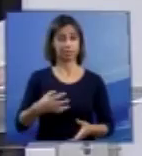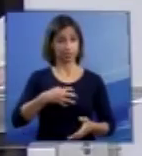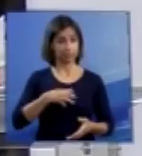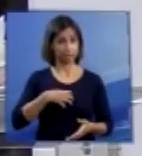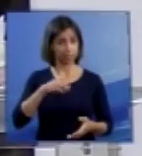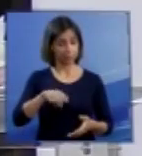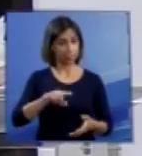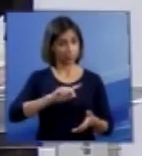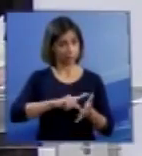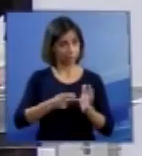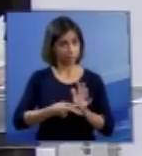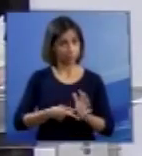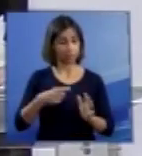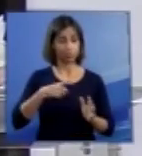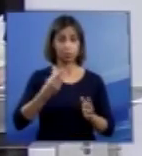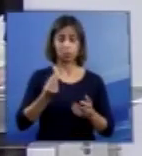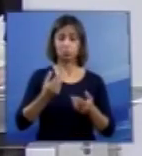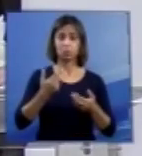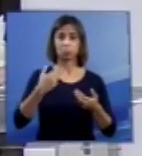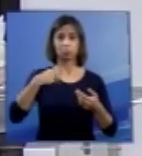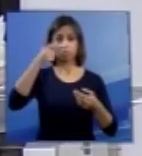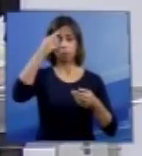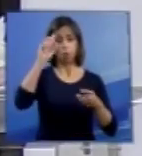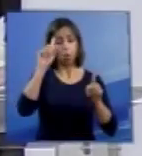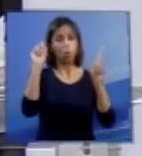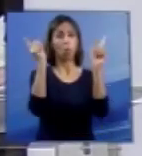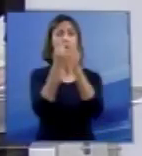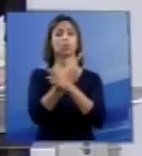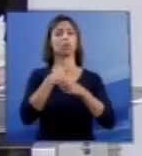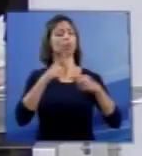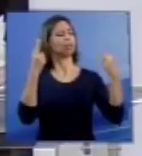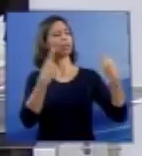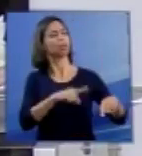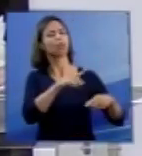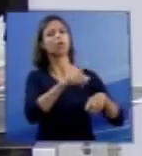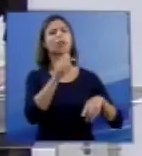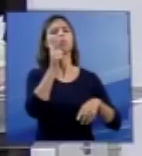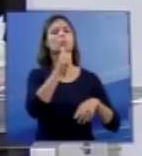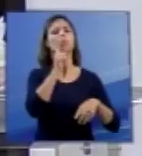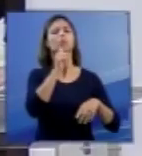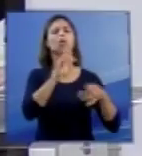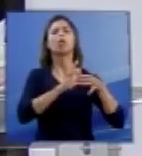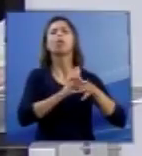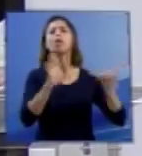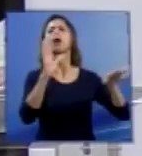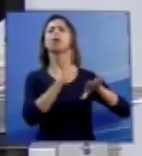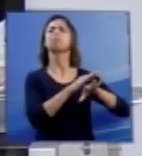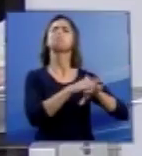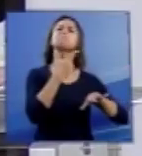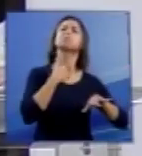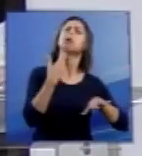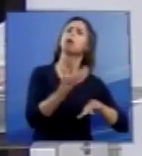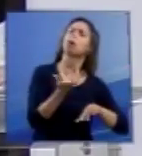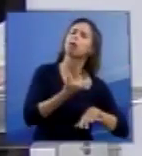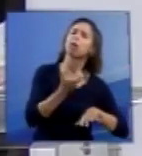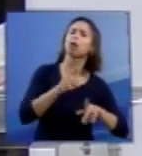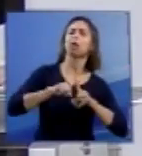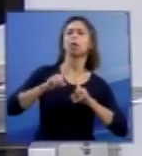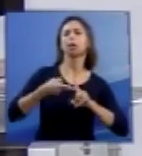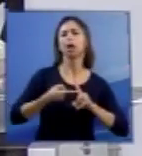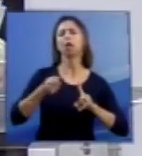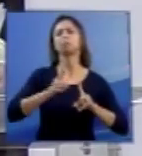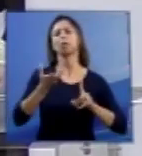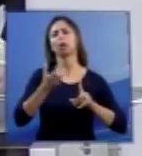argumentos contrários à liberdade de decisão das mulheres no campo reprodutivo, embora se